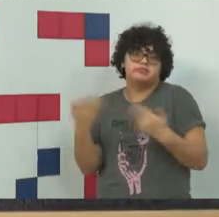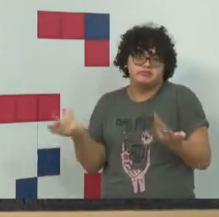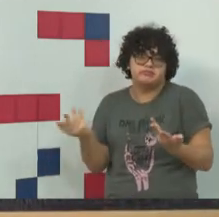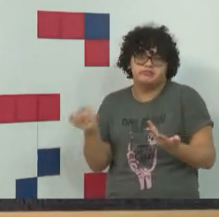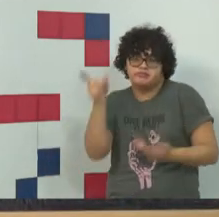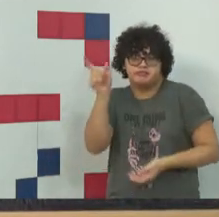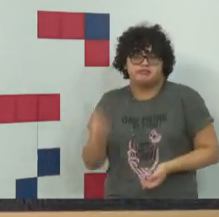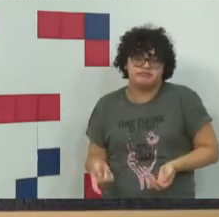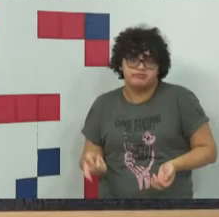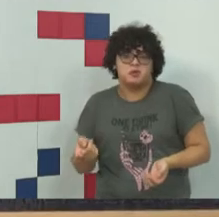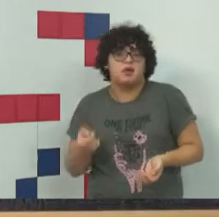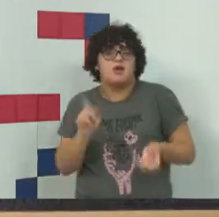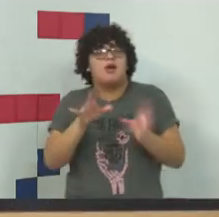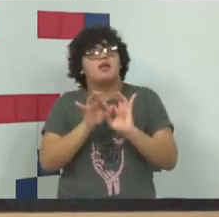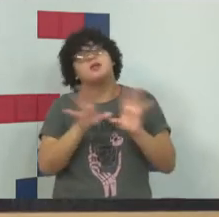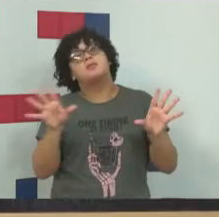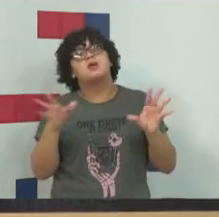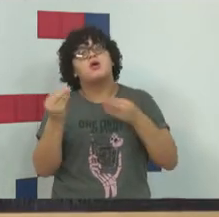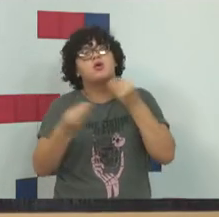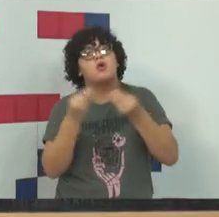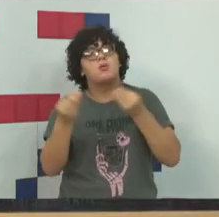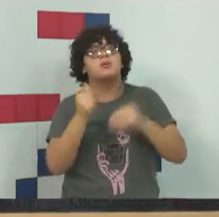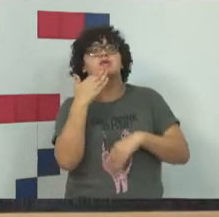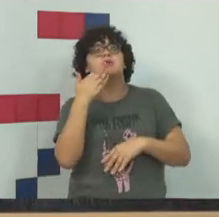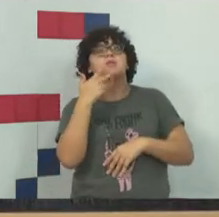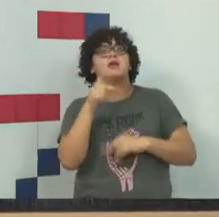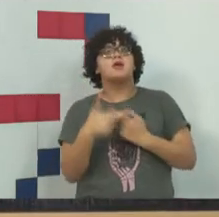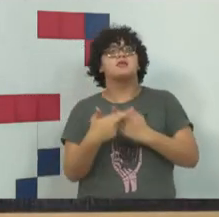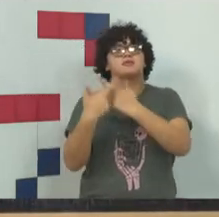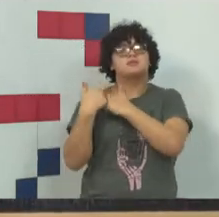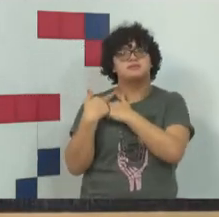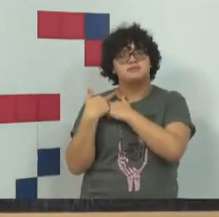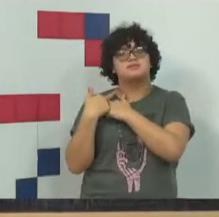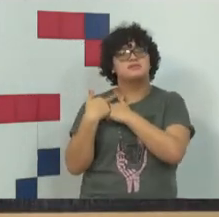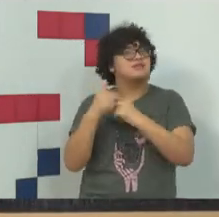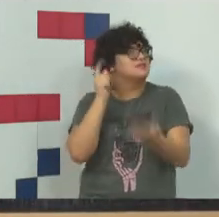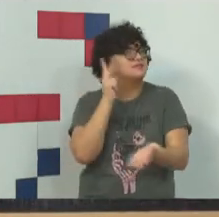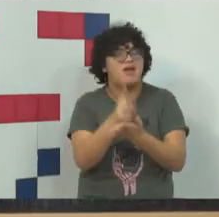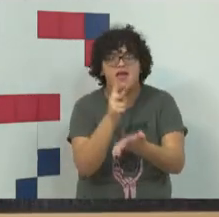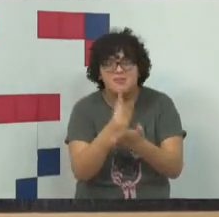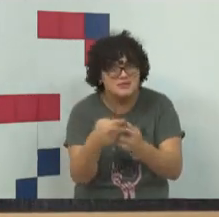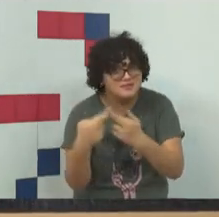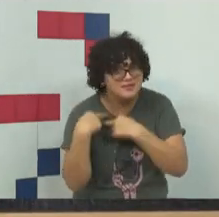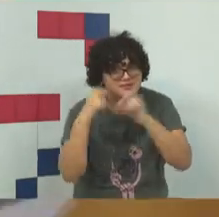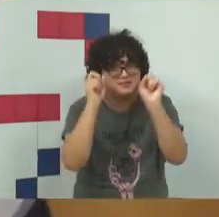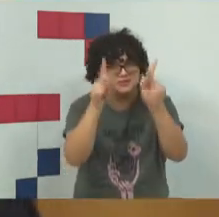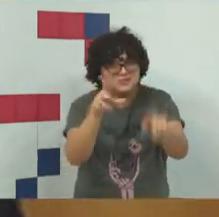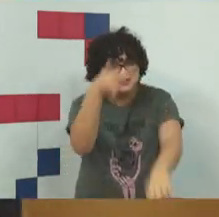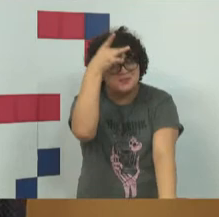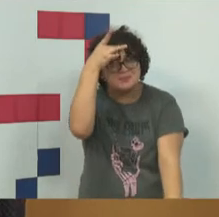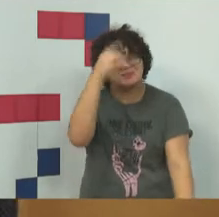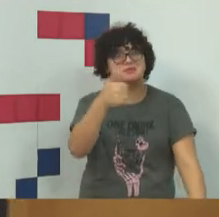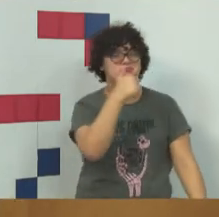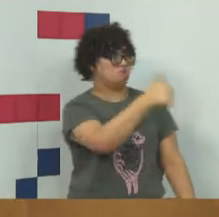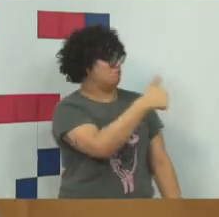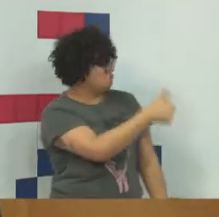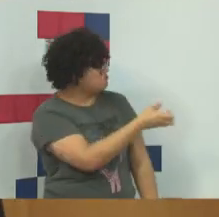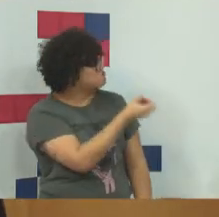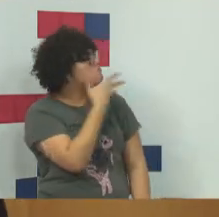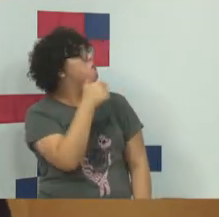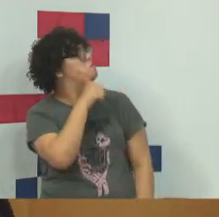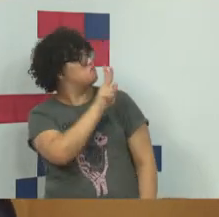Liberdade de expressão pressupõe responsabilidade. Sempre. Muito bom, professora